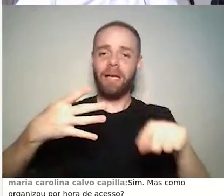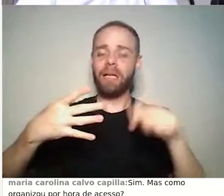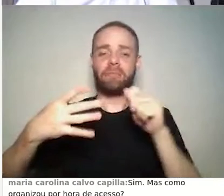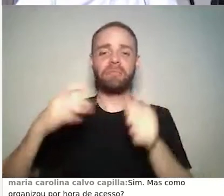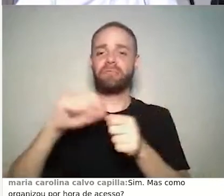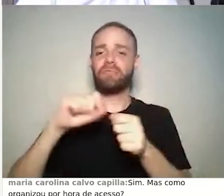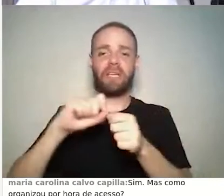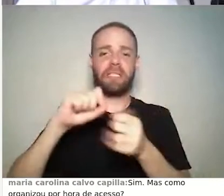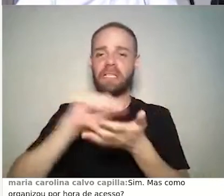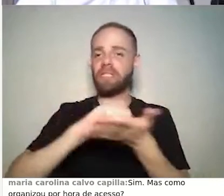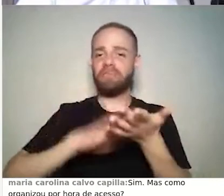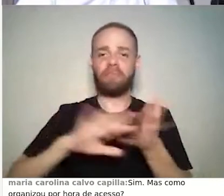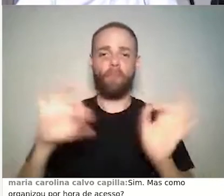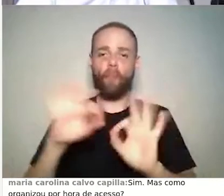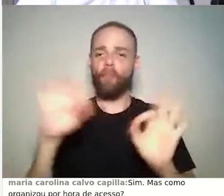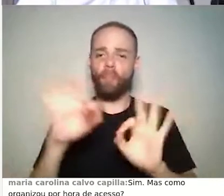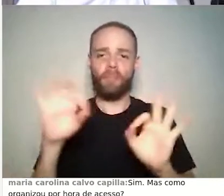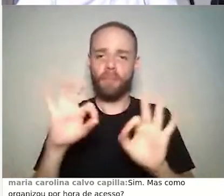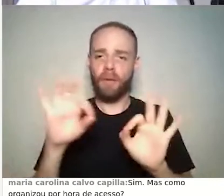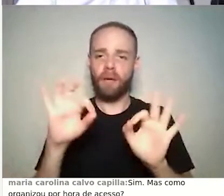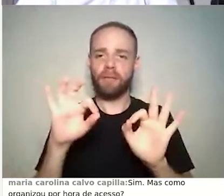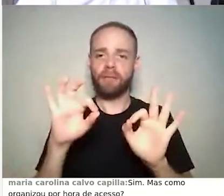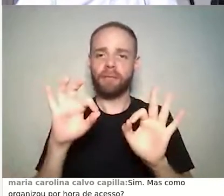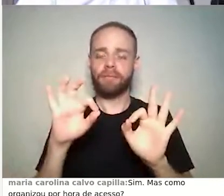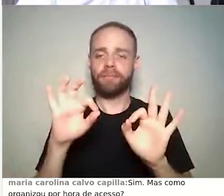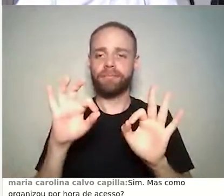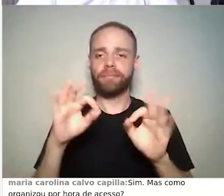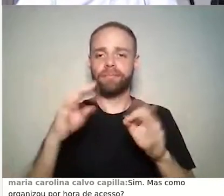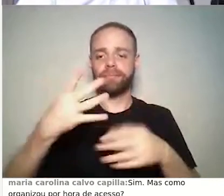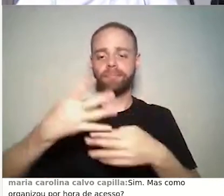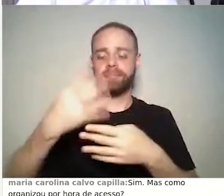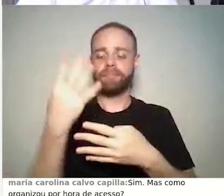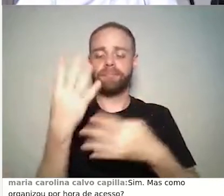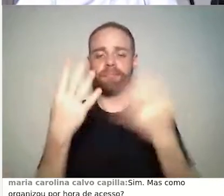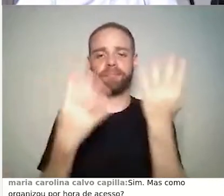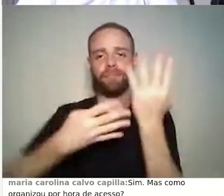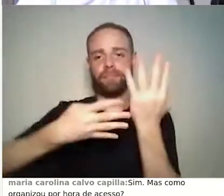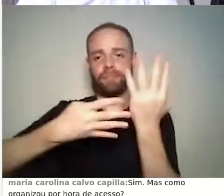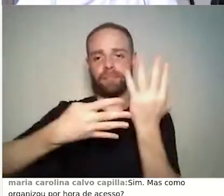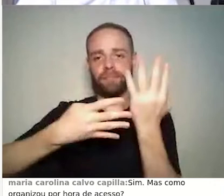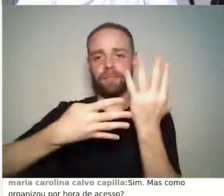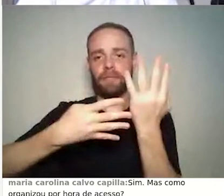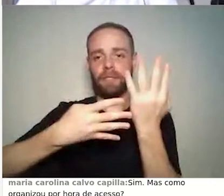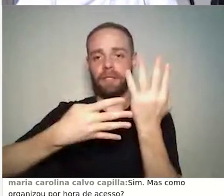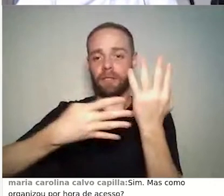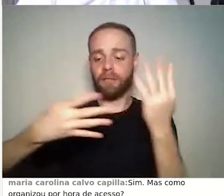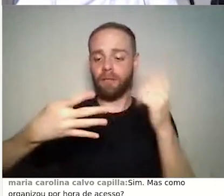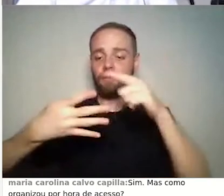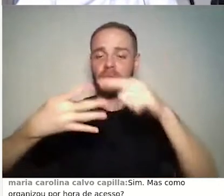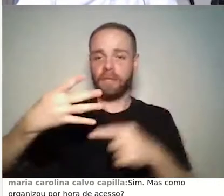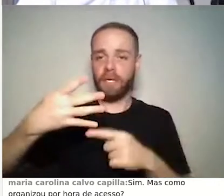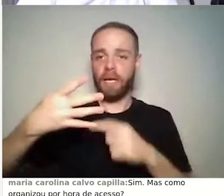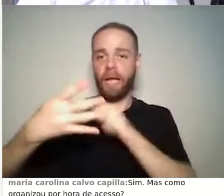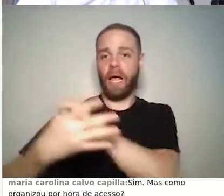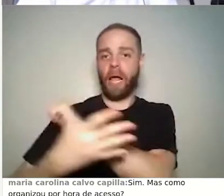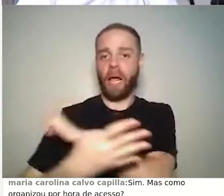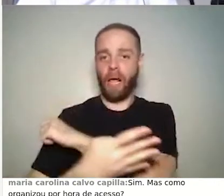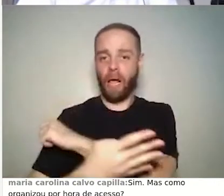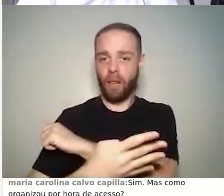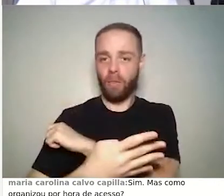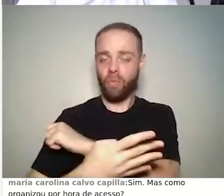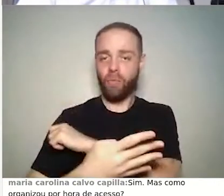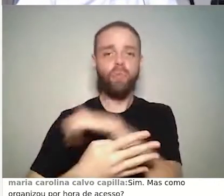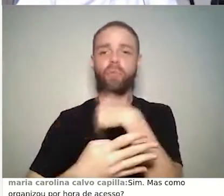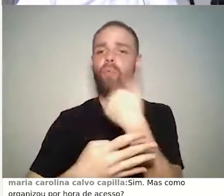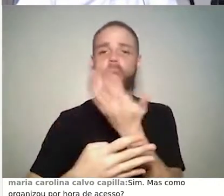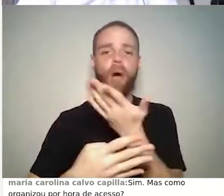das propostas. E isso eu consigo ver para todos os alunos, inclusive identificando quais alunos